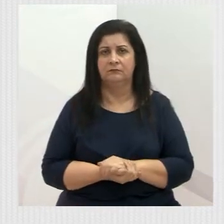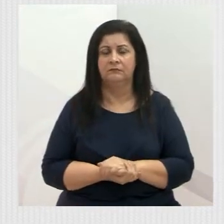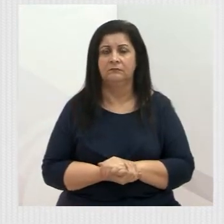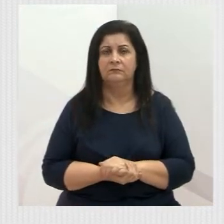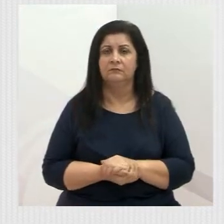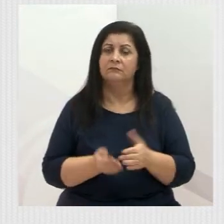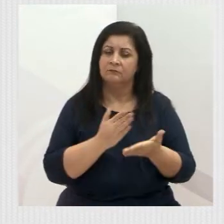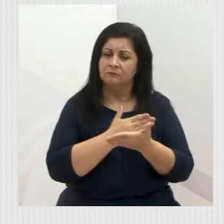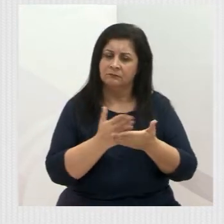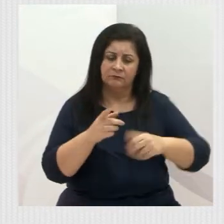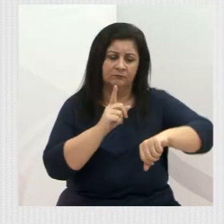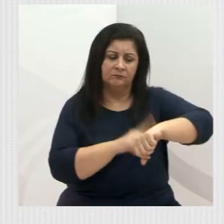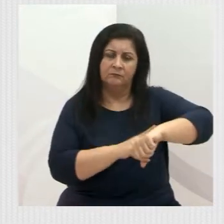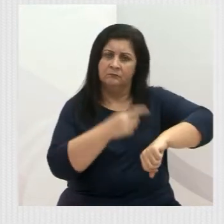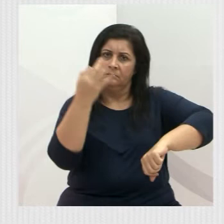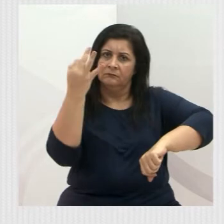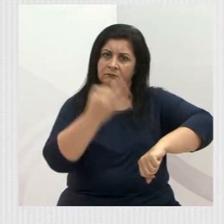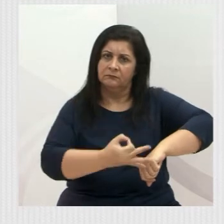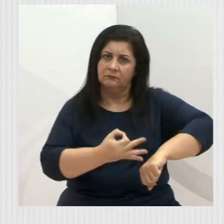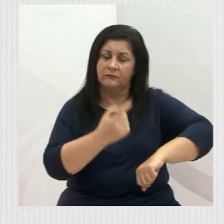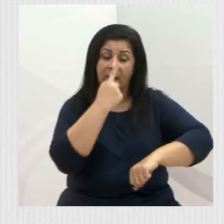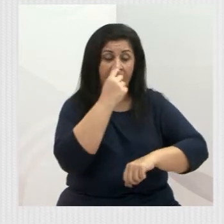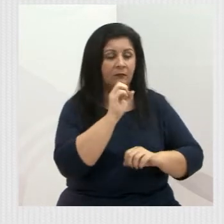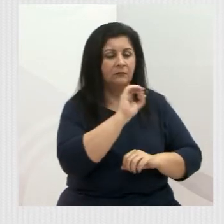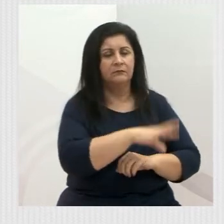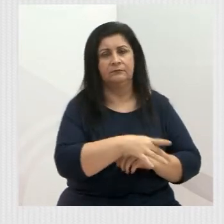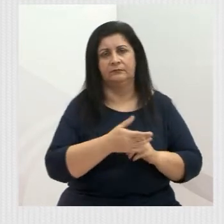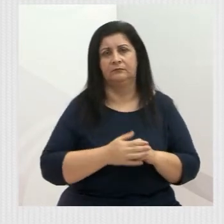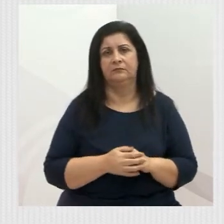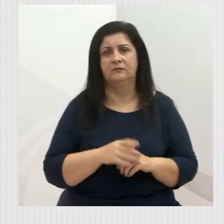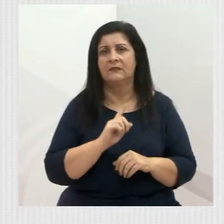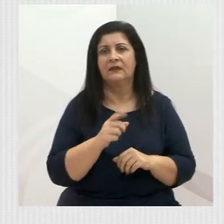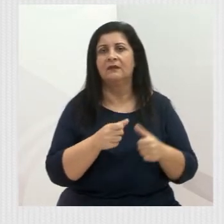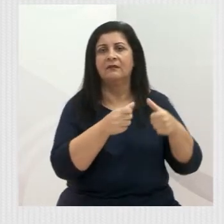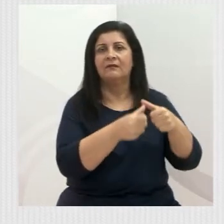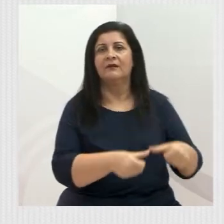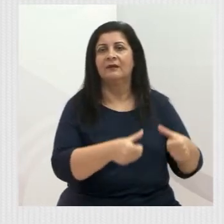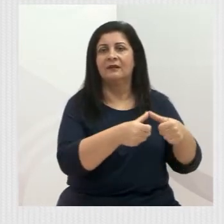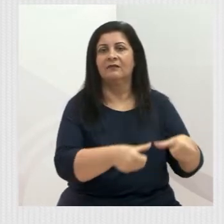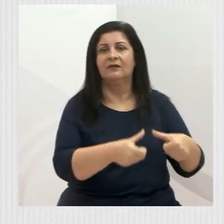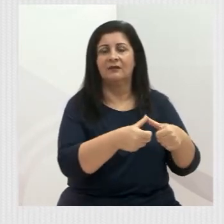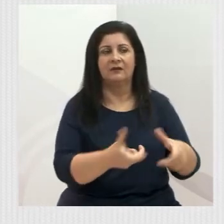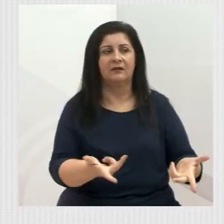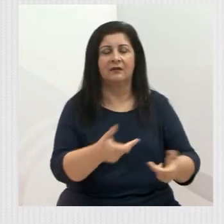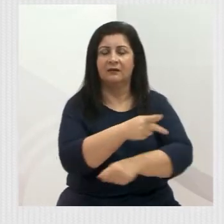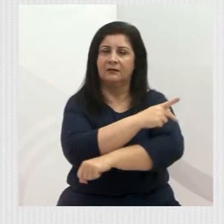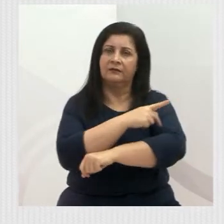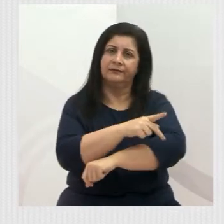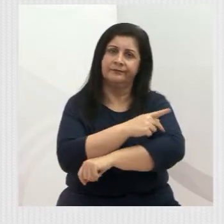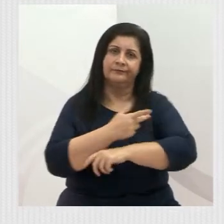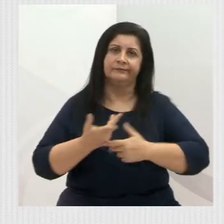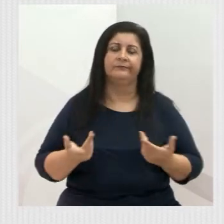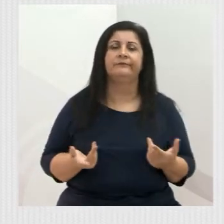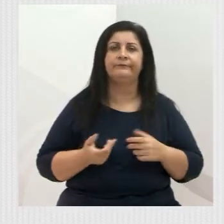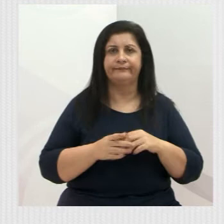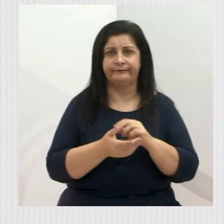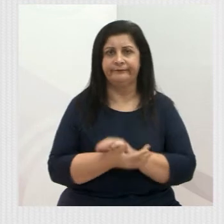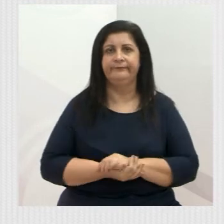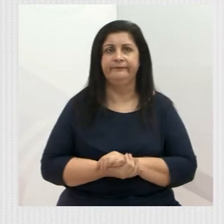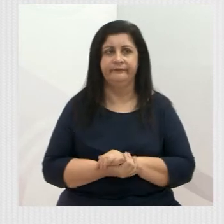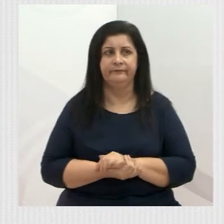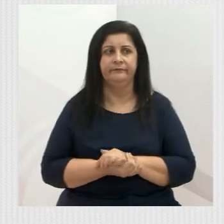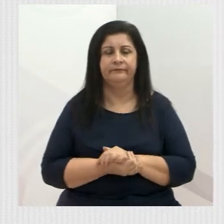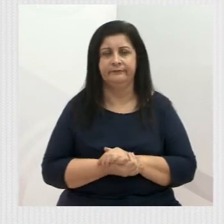a partir daquele horário, colocar o seu lixo pra fora. E não depositar mais ali no canteiro da praça,